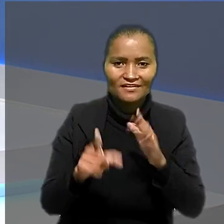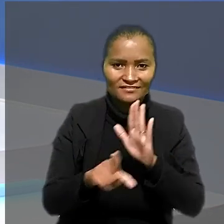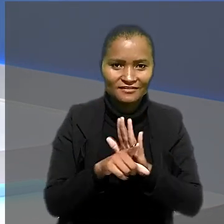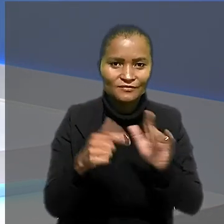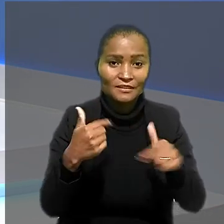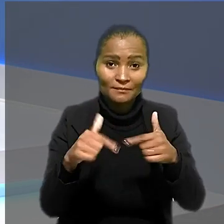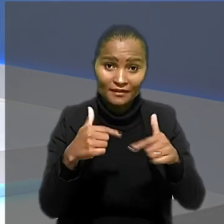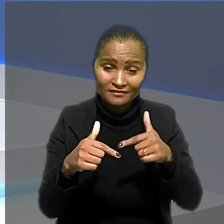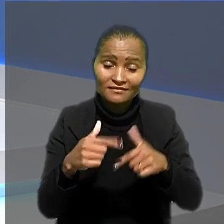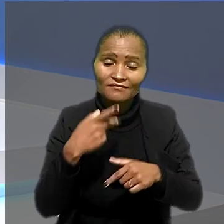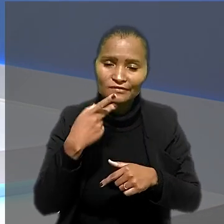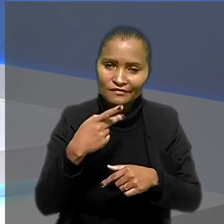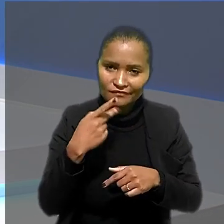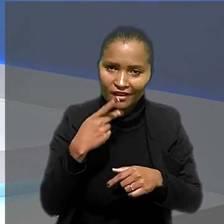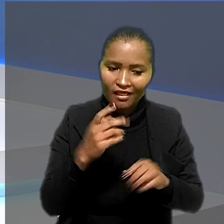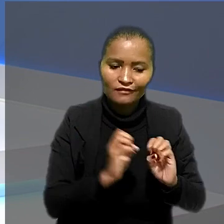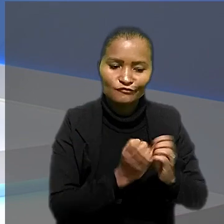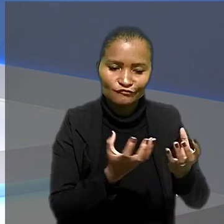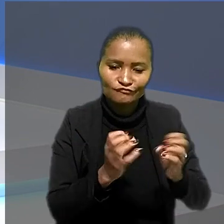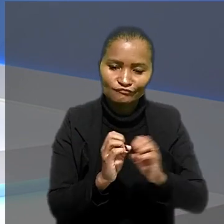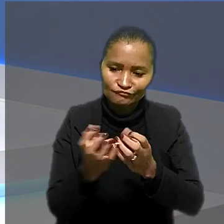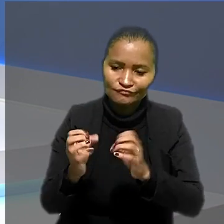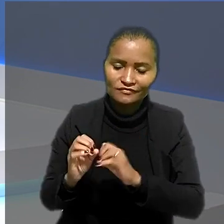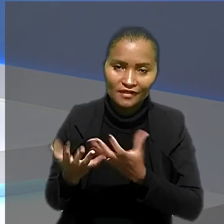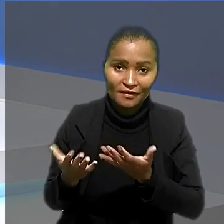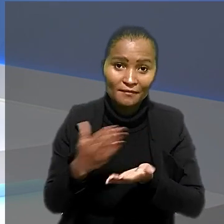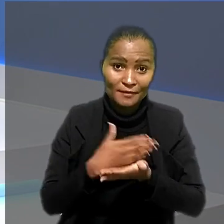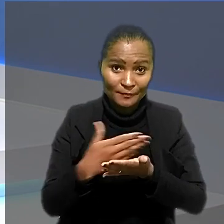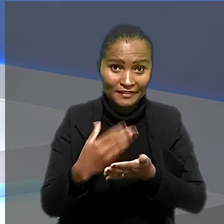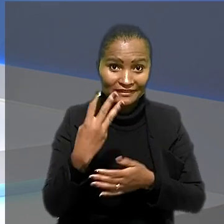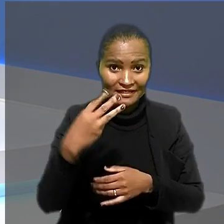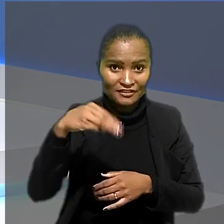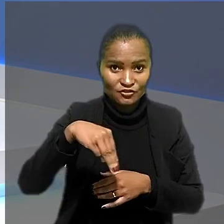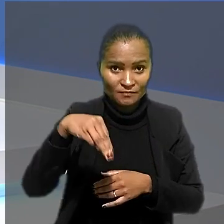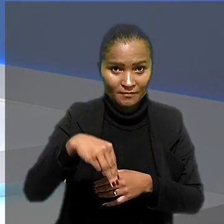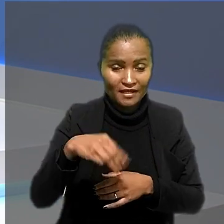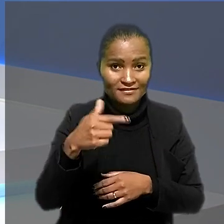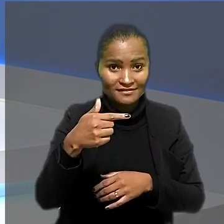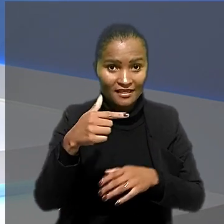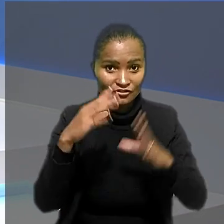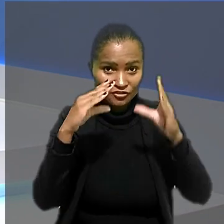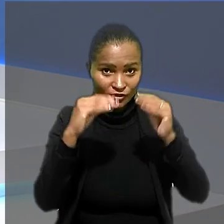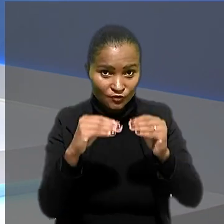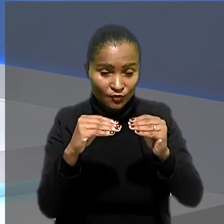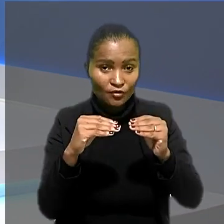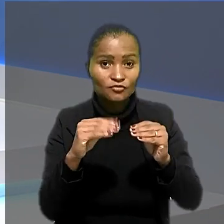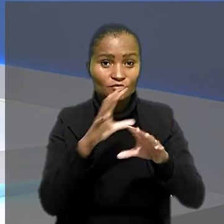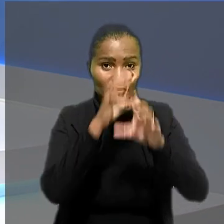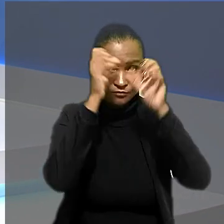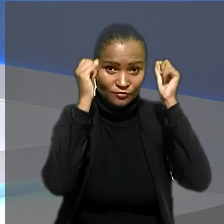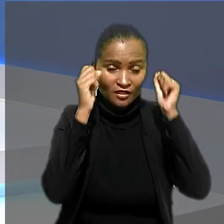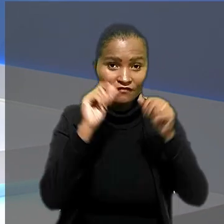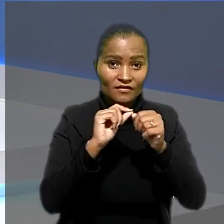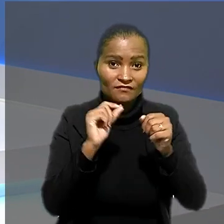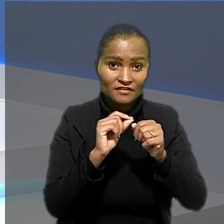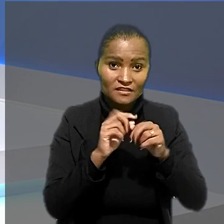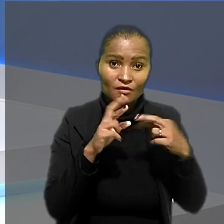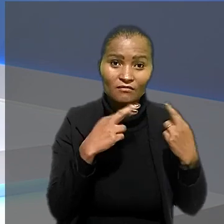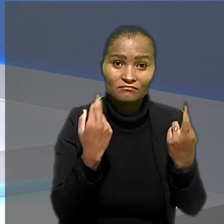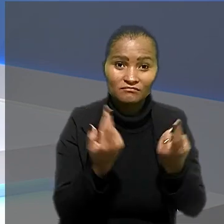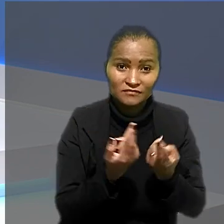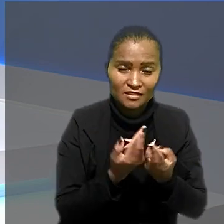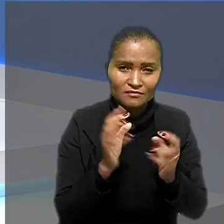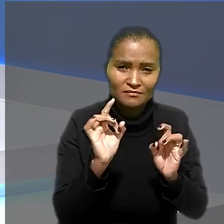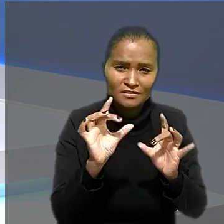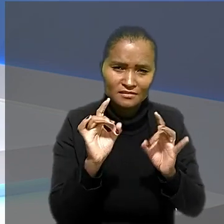trabalhista vão ser abordados durante vários eventos. Para começar, em 3 de maio, às 7 horas da noite, o Tribunal vai realizar uma sessão